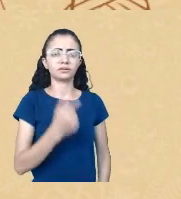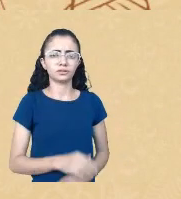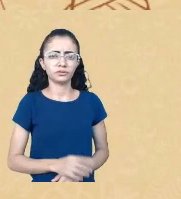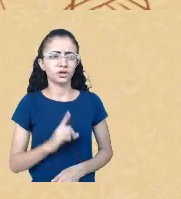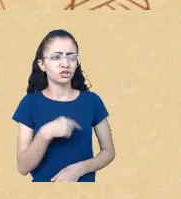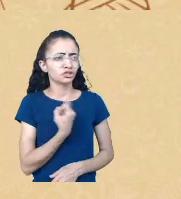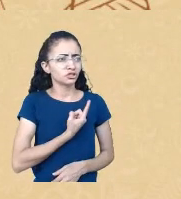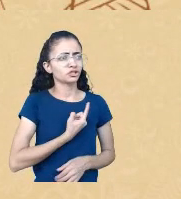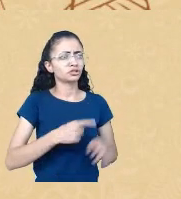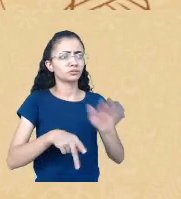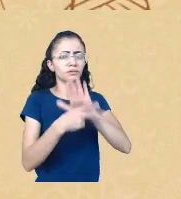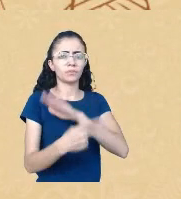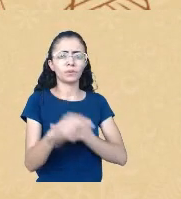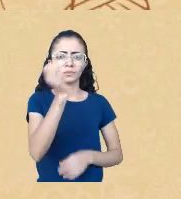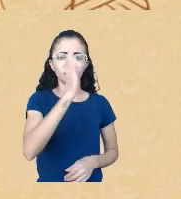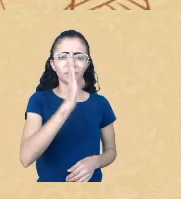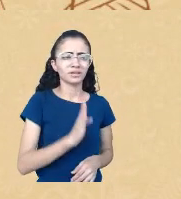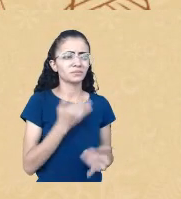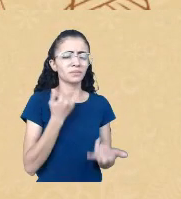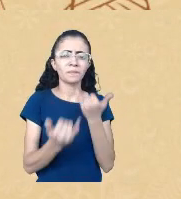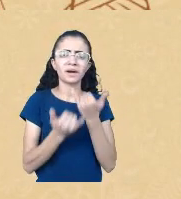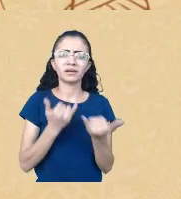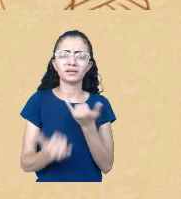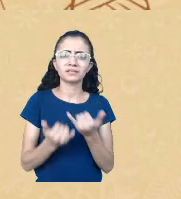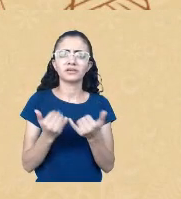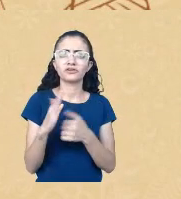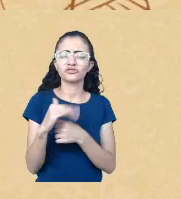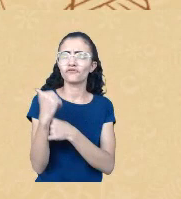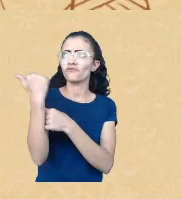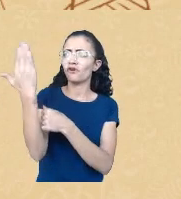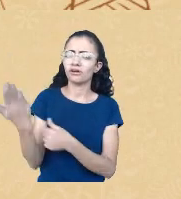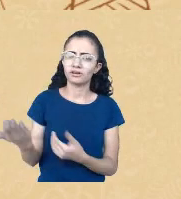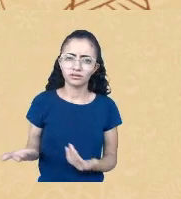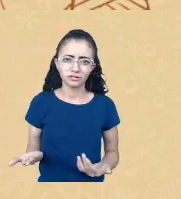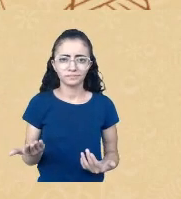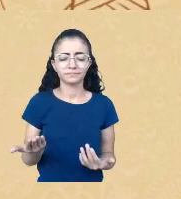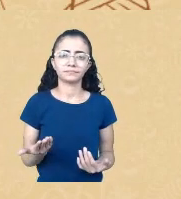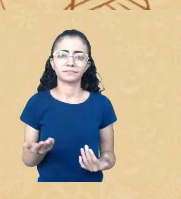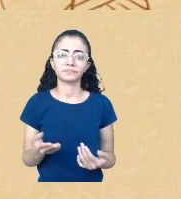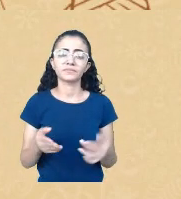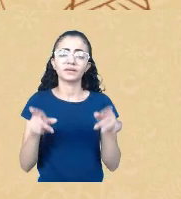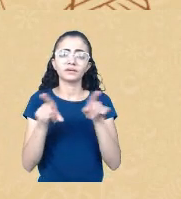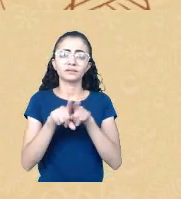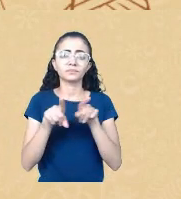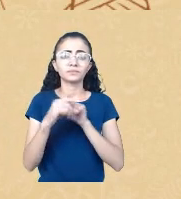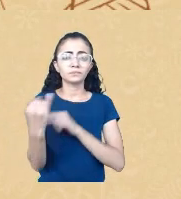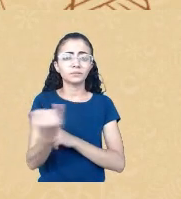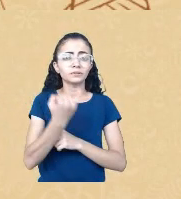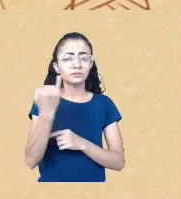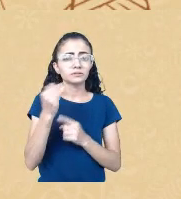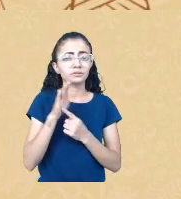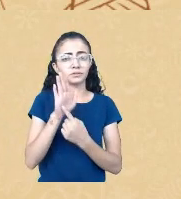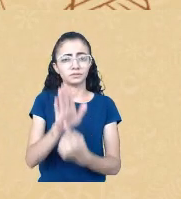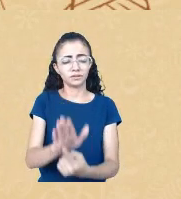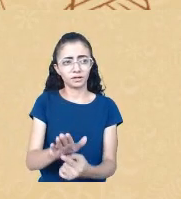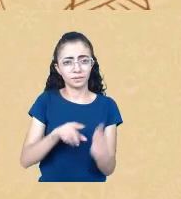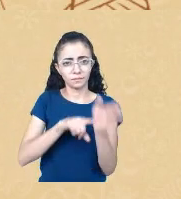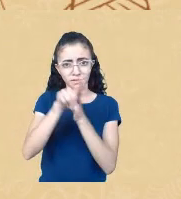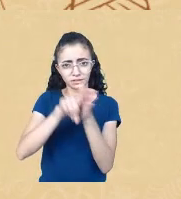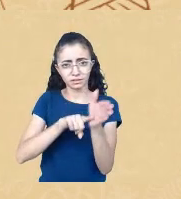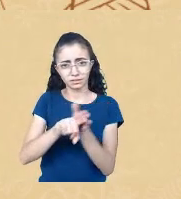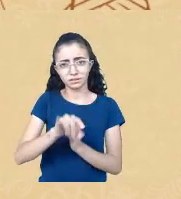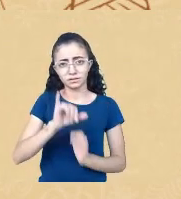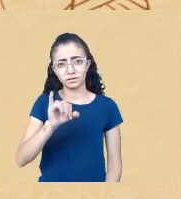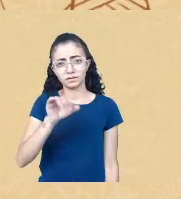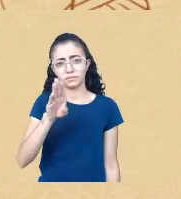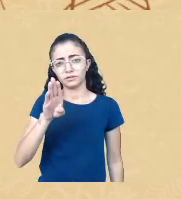casa, né, na nossa própria terra. E aqui é importante pontuar, né, que no último IBGE nós tivemos o dado